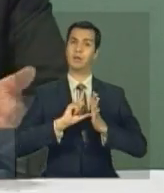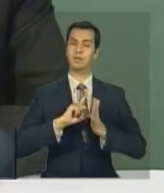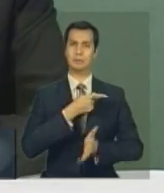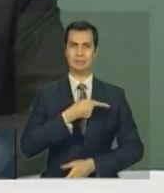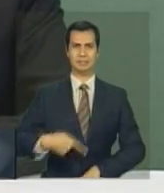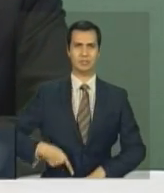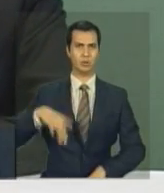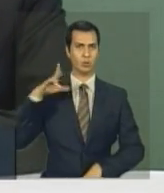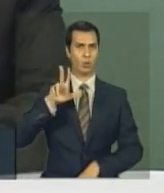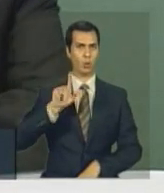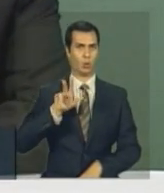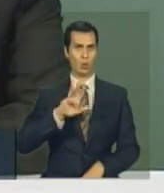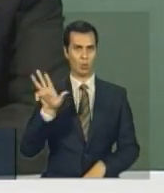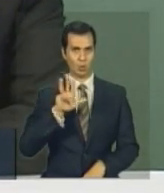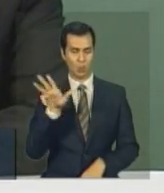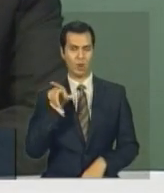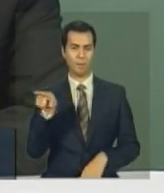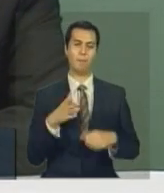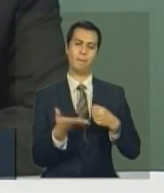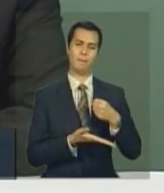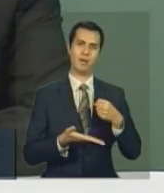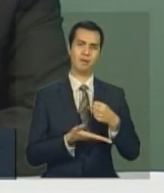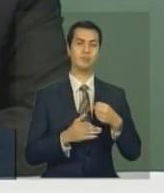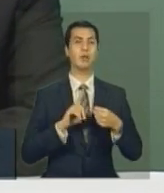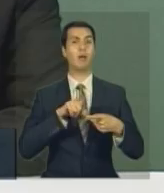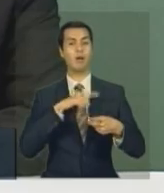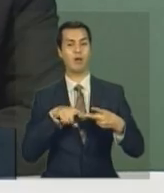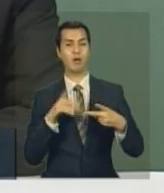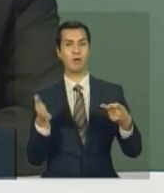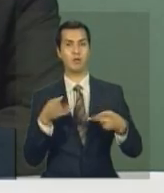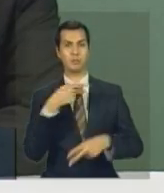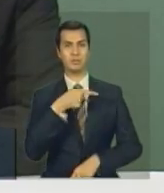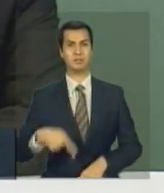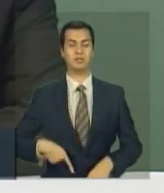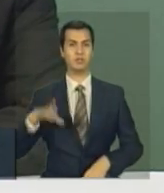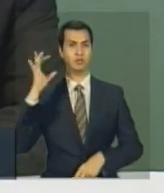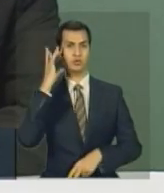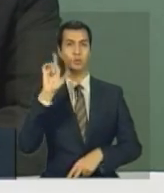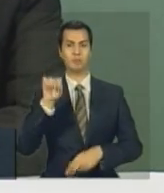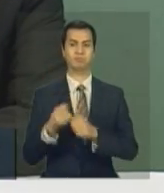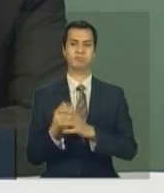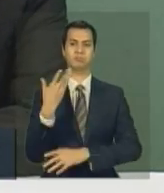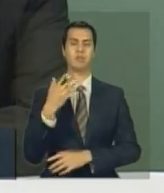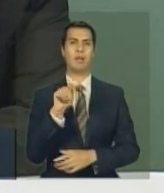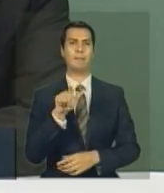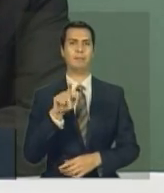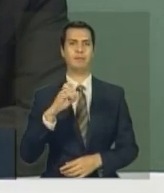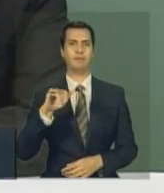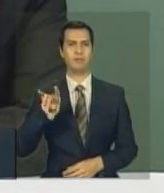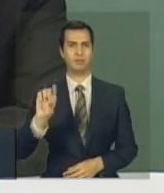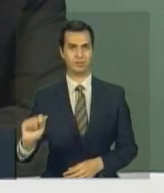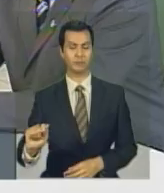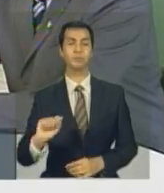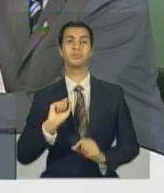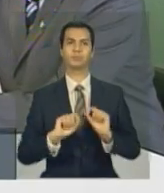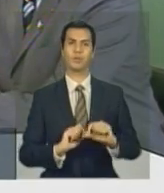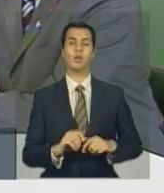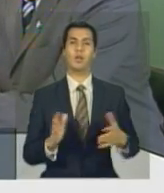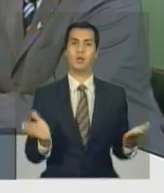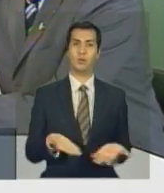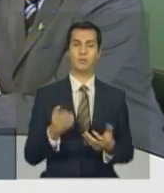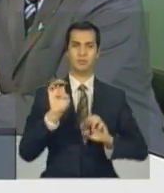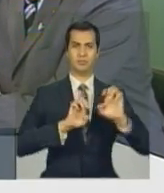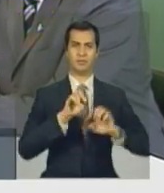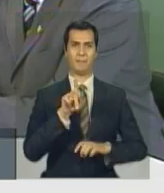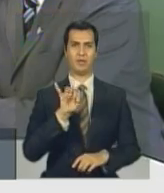coisa mais básica e ela está fazendo a mais aplicada. Só outro comentário que é importante. A Petrobras, com 5 mil bolsas, não é só porque é uma